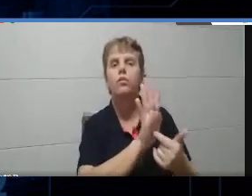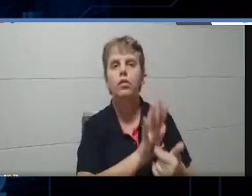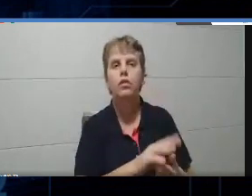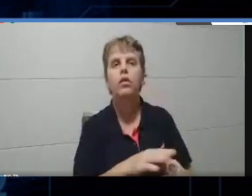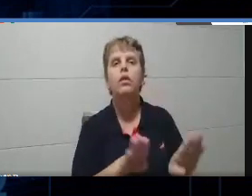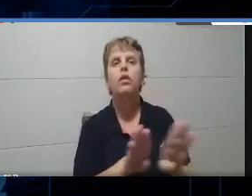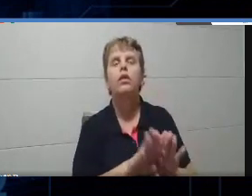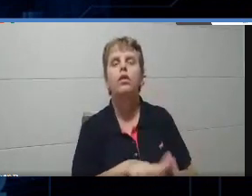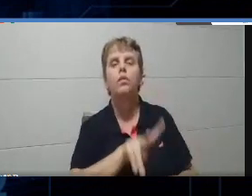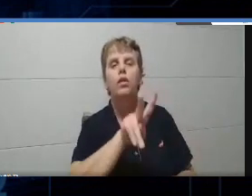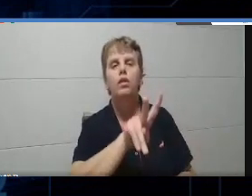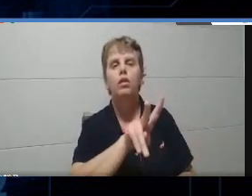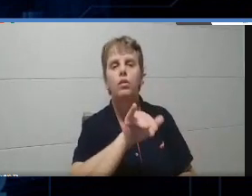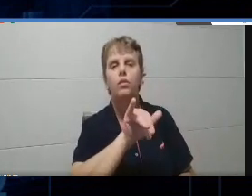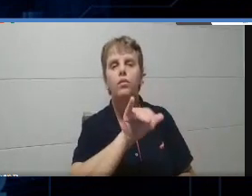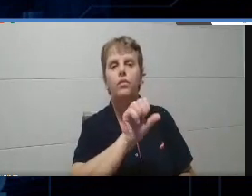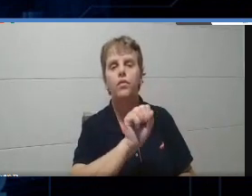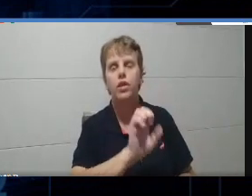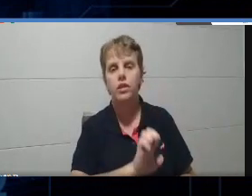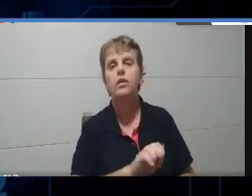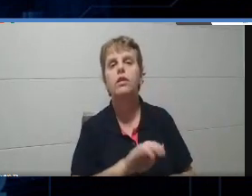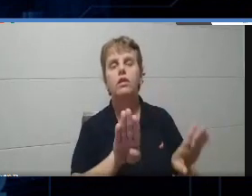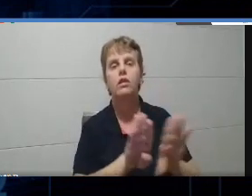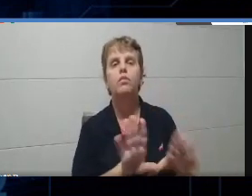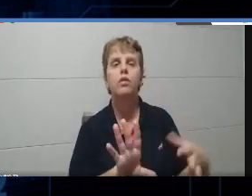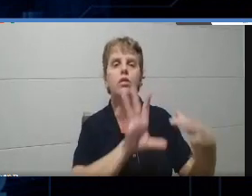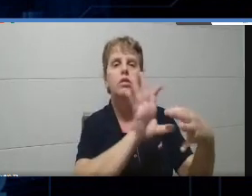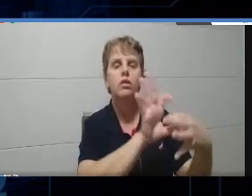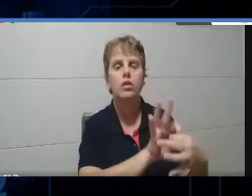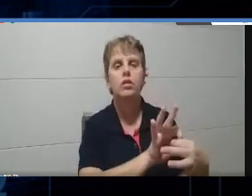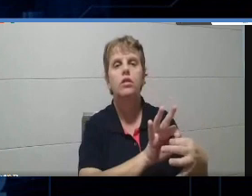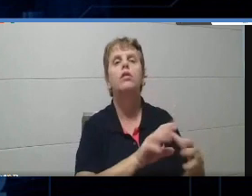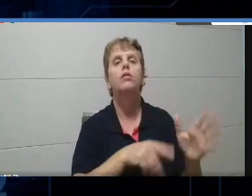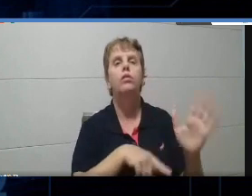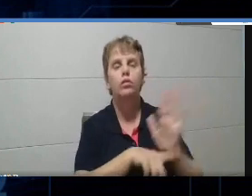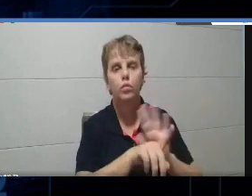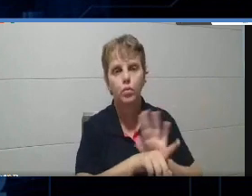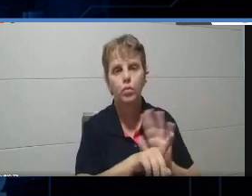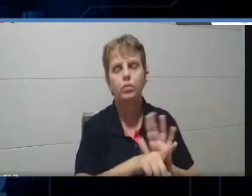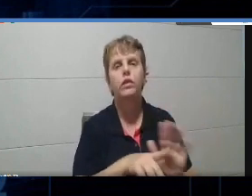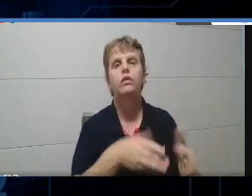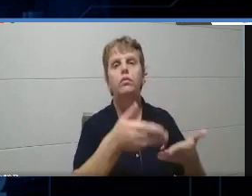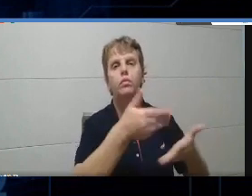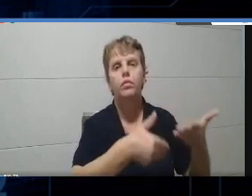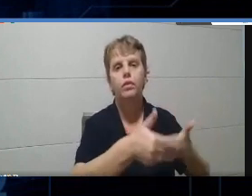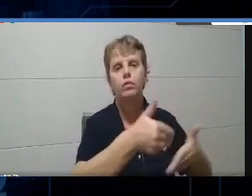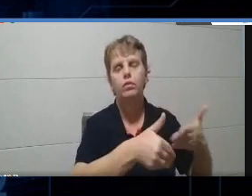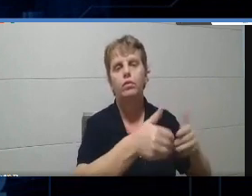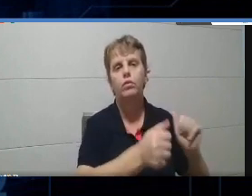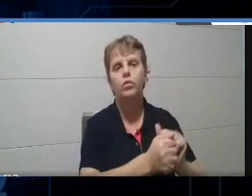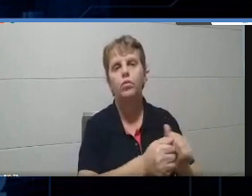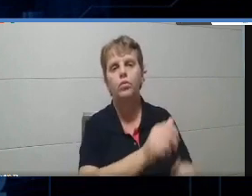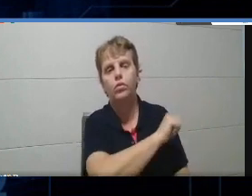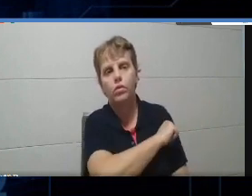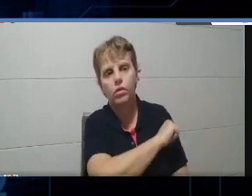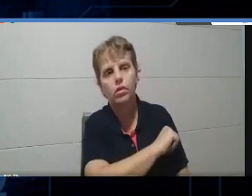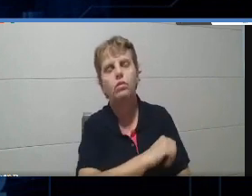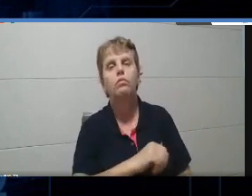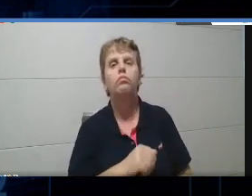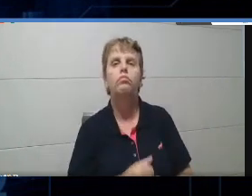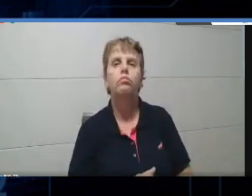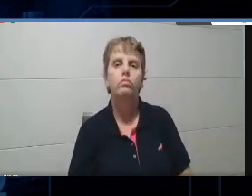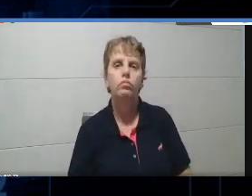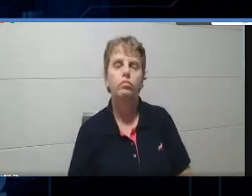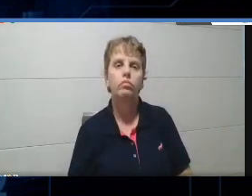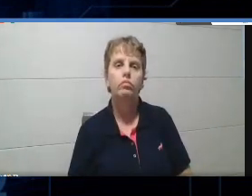Vizia, que é uma junção onde eu posso estar fazendo um questionário mais interativo para os meus alunos, com pontos de interação em um